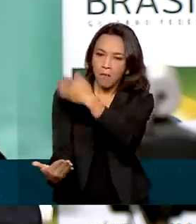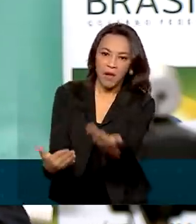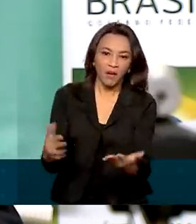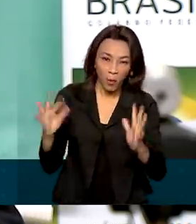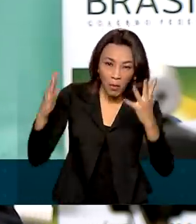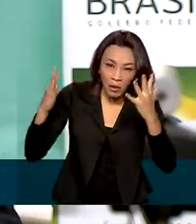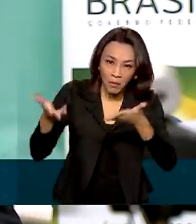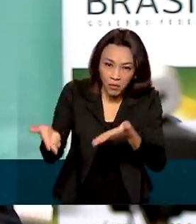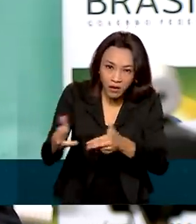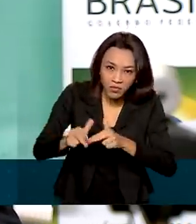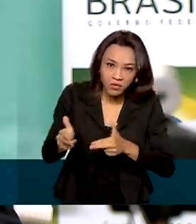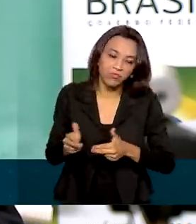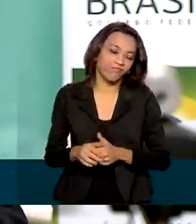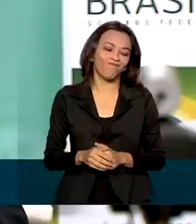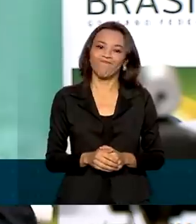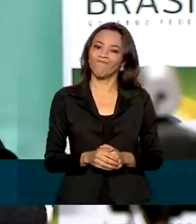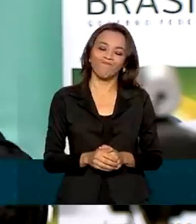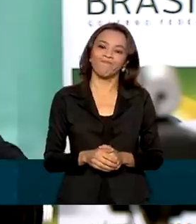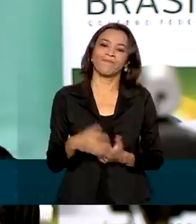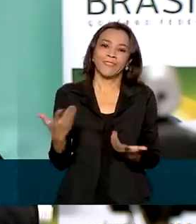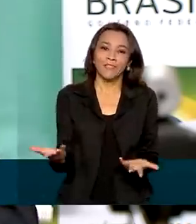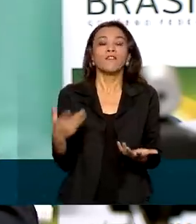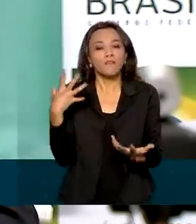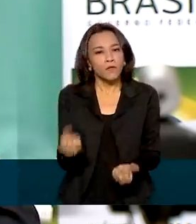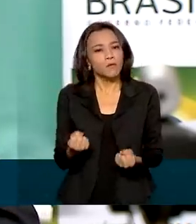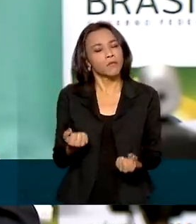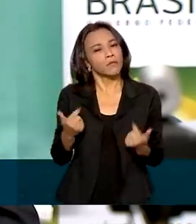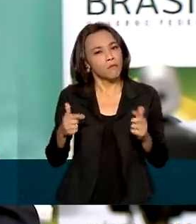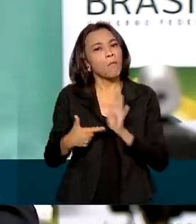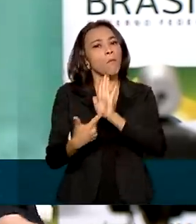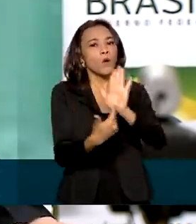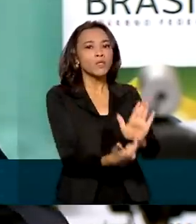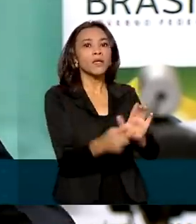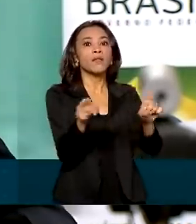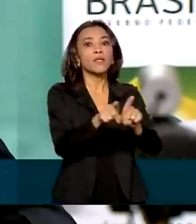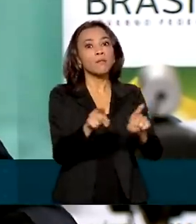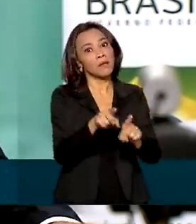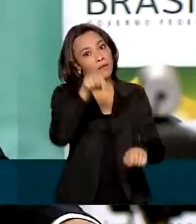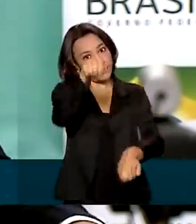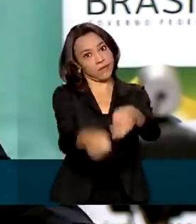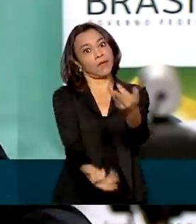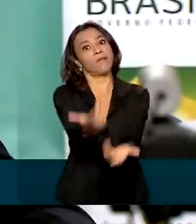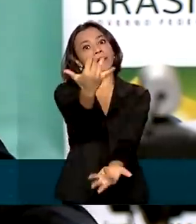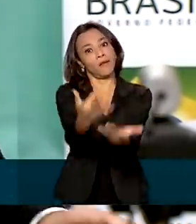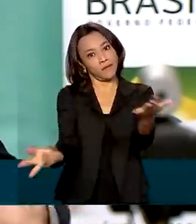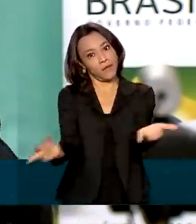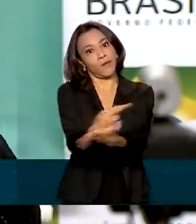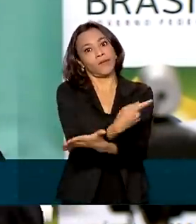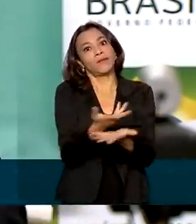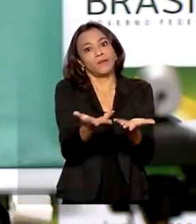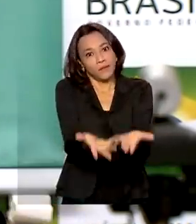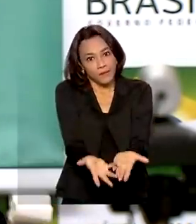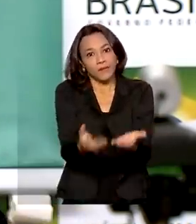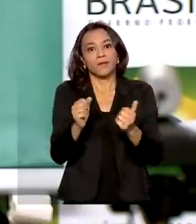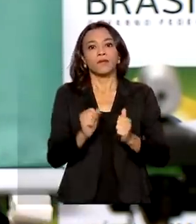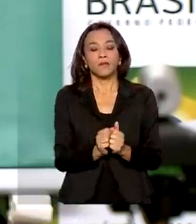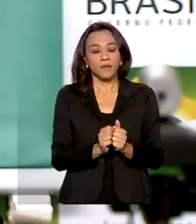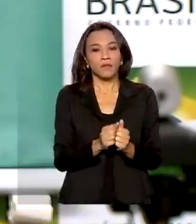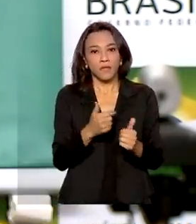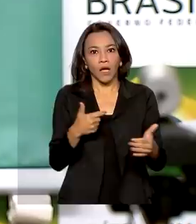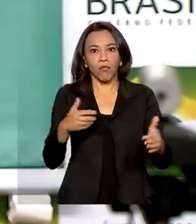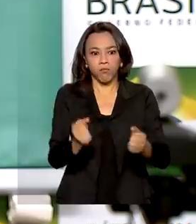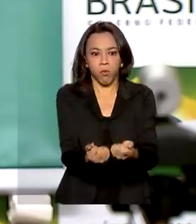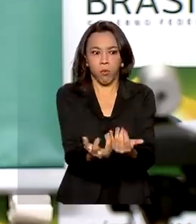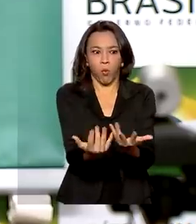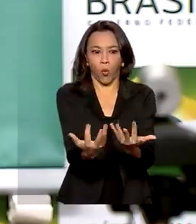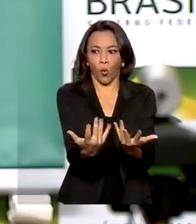comemorar, pelo contrário, temos a incentivar e de trabalho, e vamos mostrar também a questão das queimadas, que está acontecendo, está chegando,